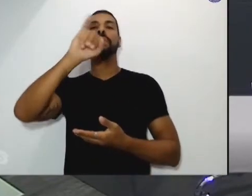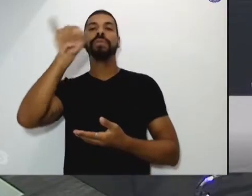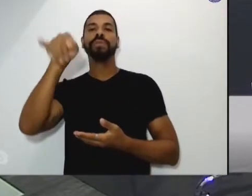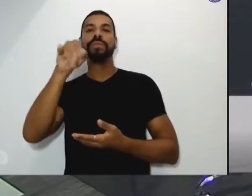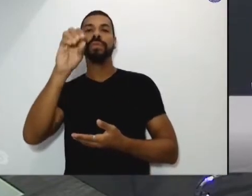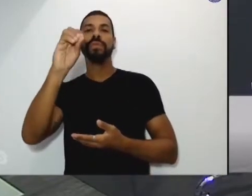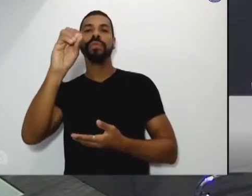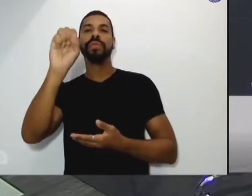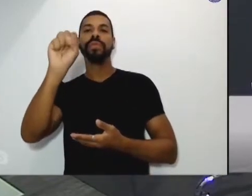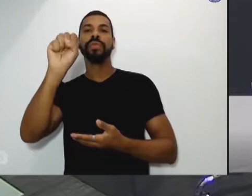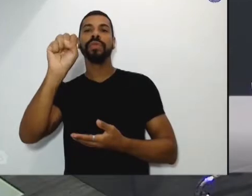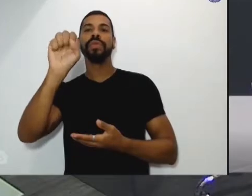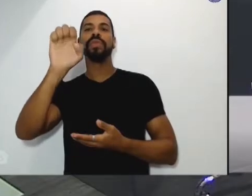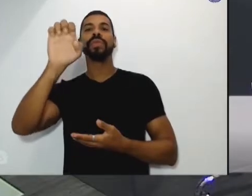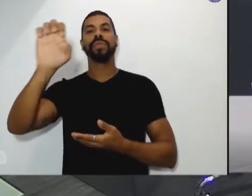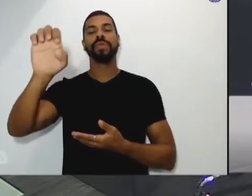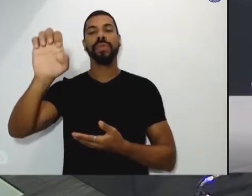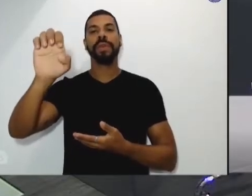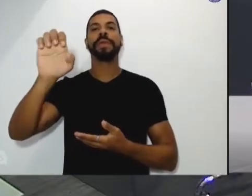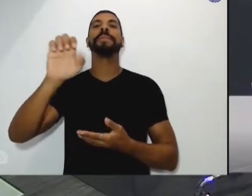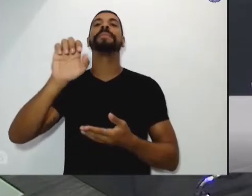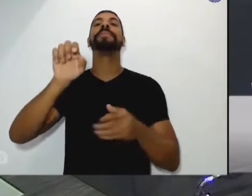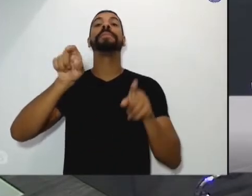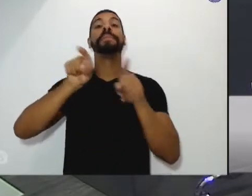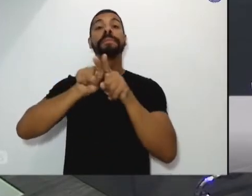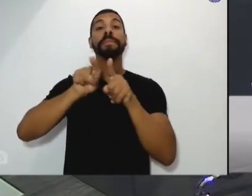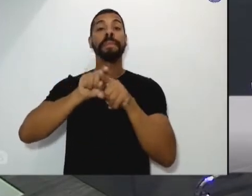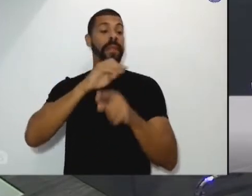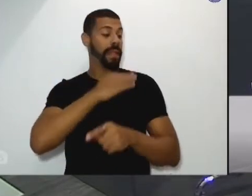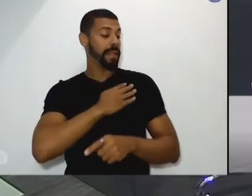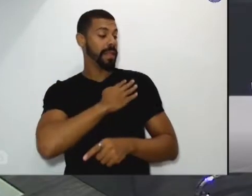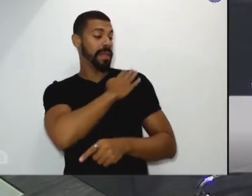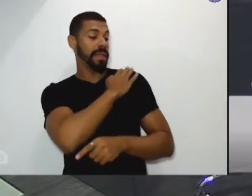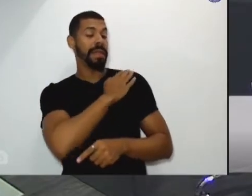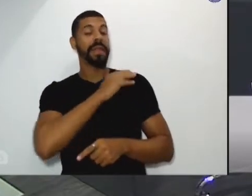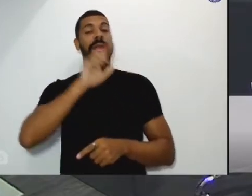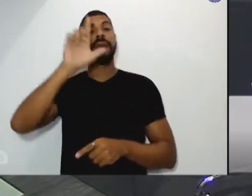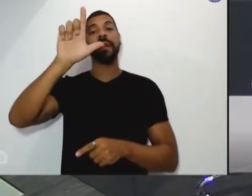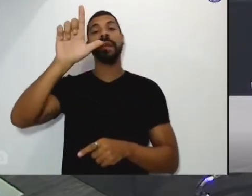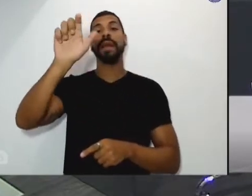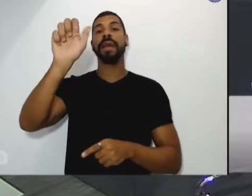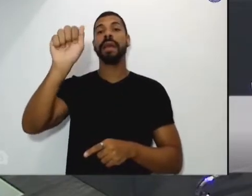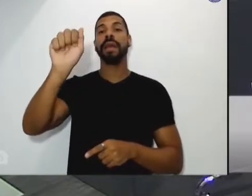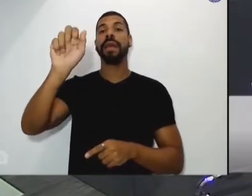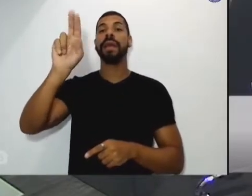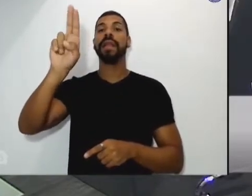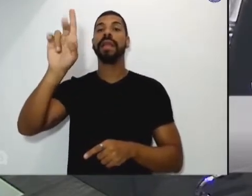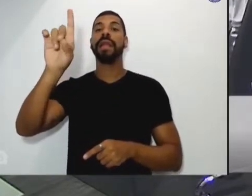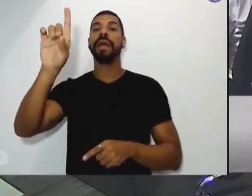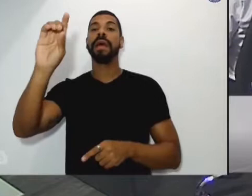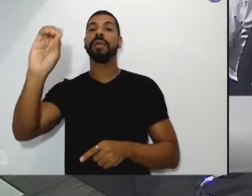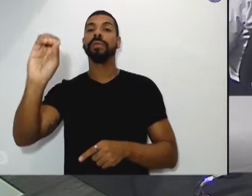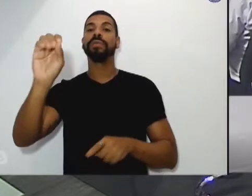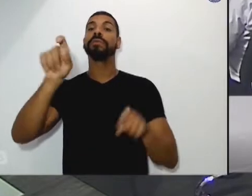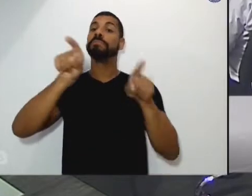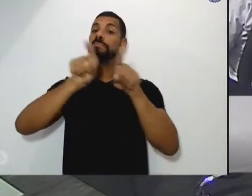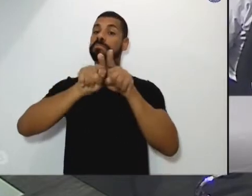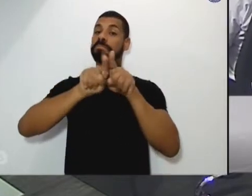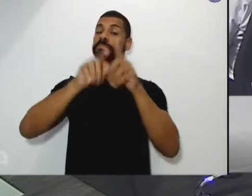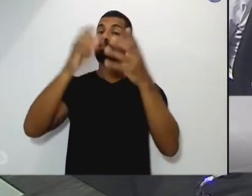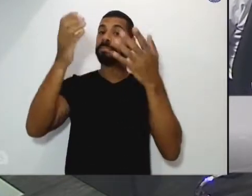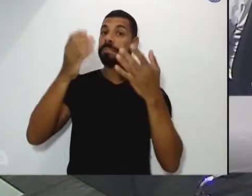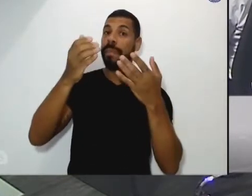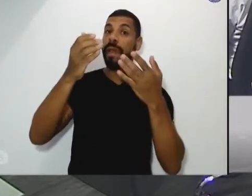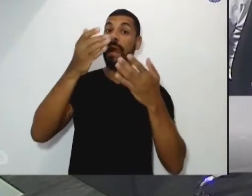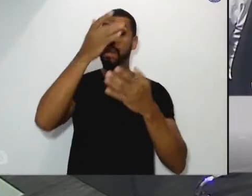Oliveira Júnior, vereador Sargento Laudo, vereador Carlos Trigo. Quero também justificar a ausência do